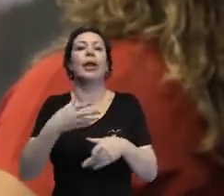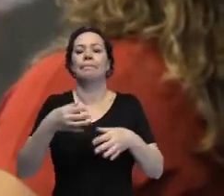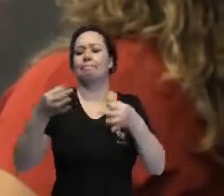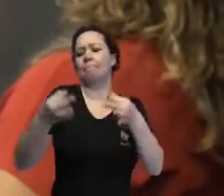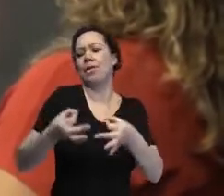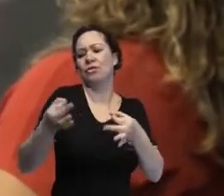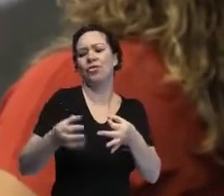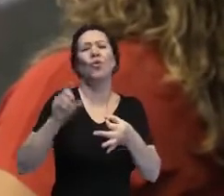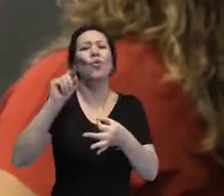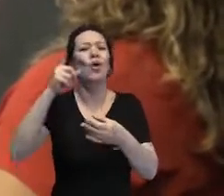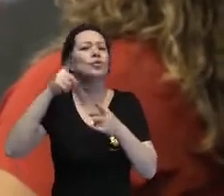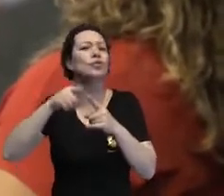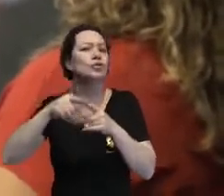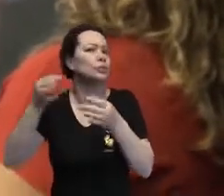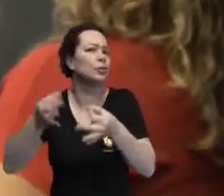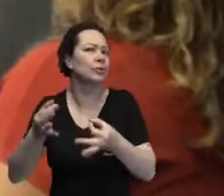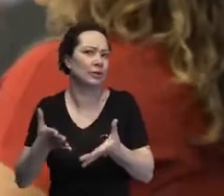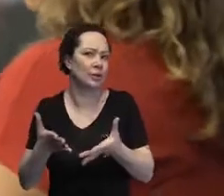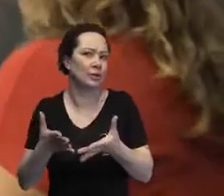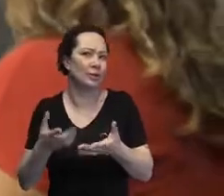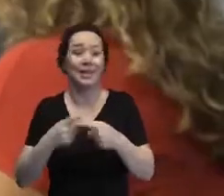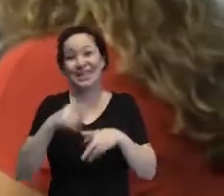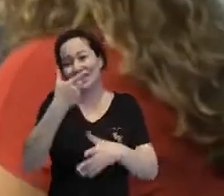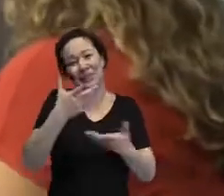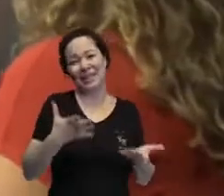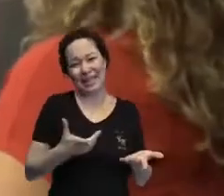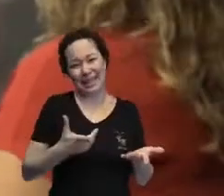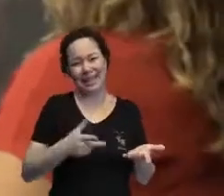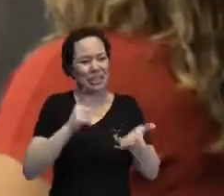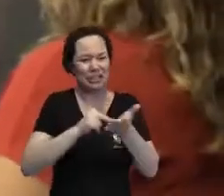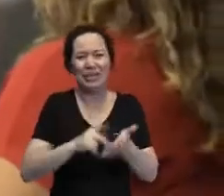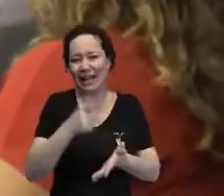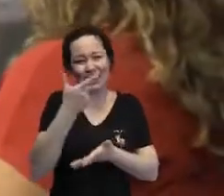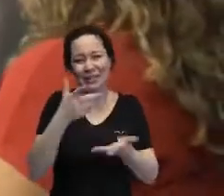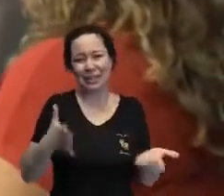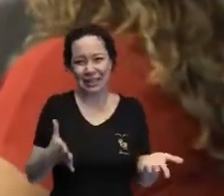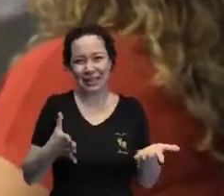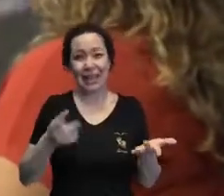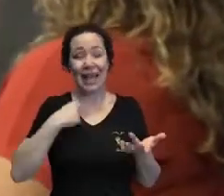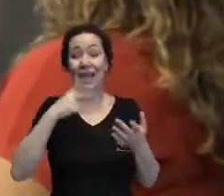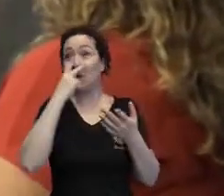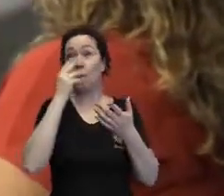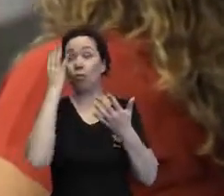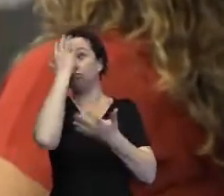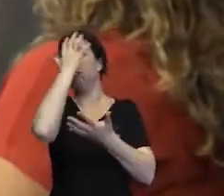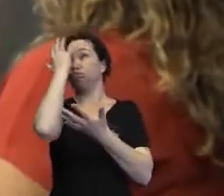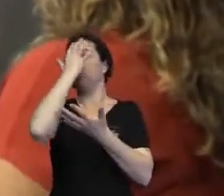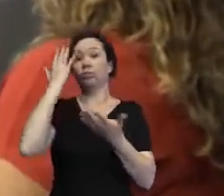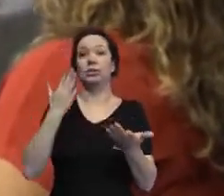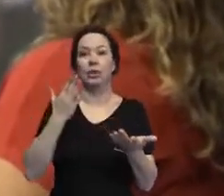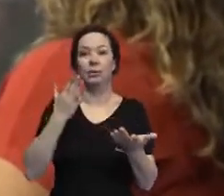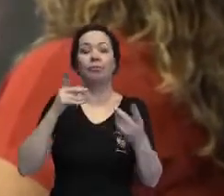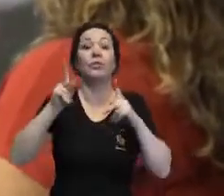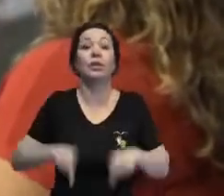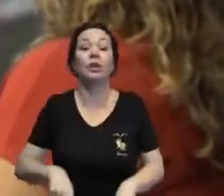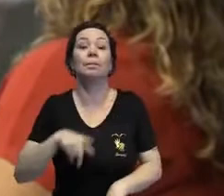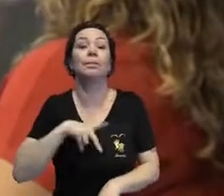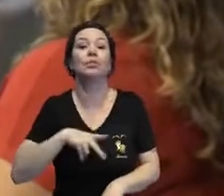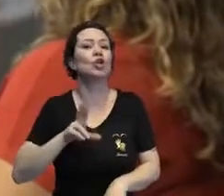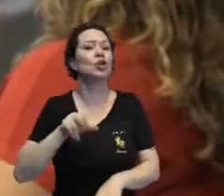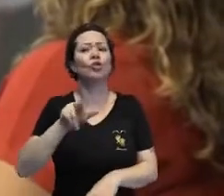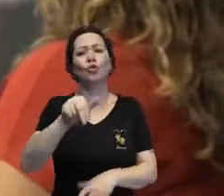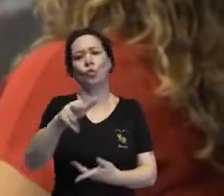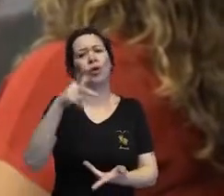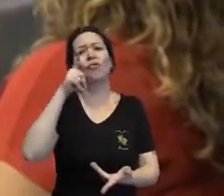pensar que essa perfeição, primeiro, ela não existe, Tabata? Isso é ilusão. Total. E segundo o quê? Há pessoas que nunca vão chegar